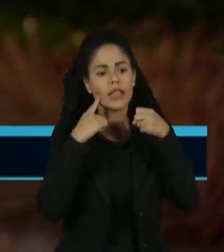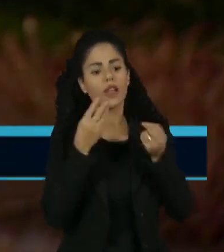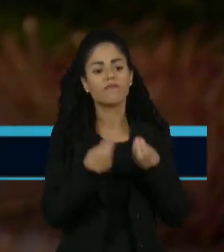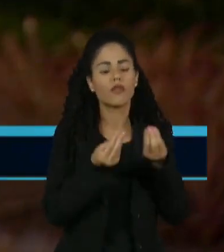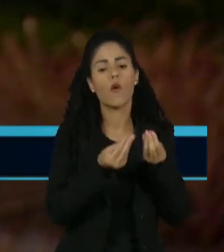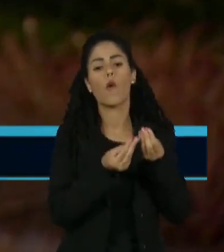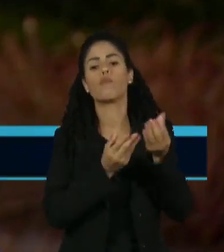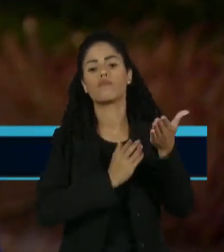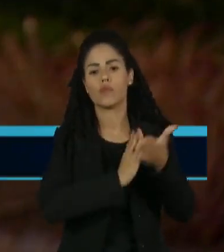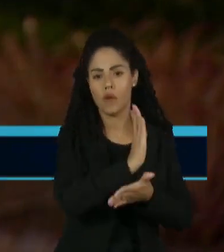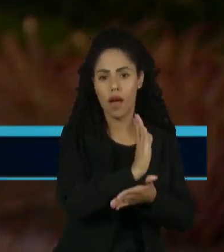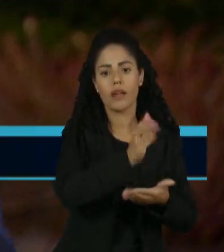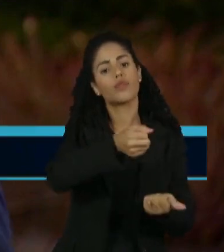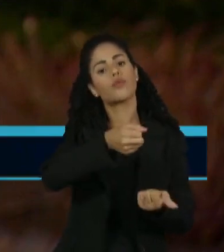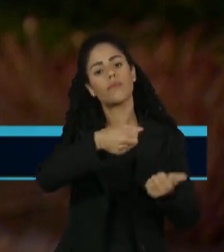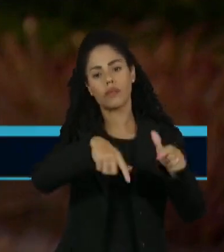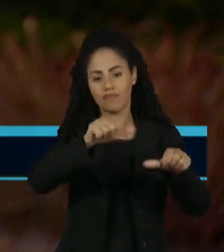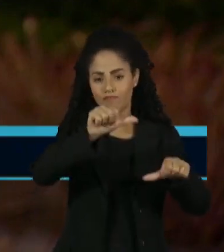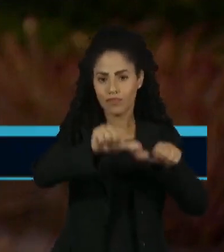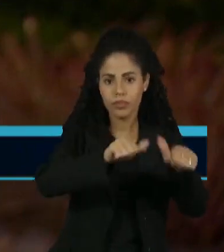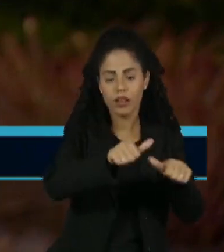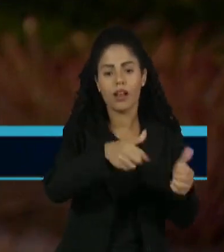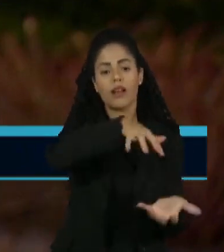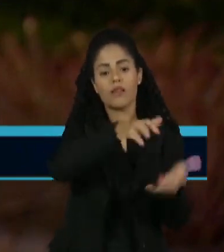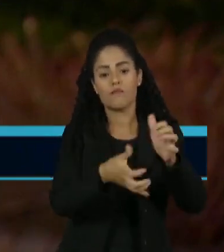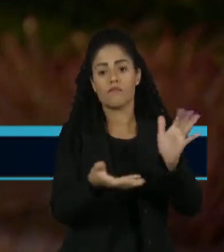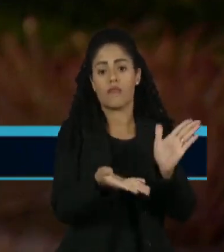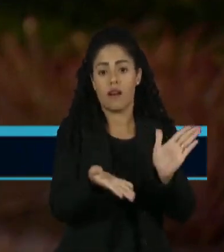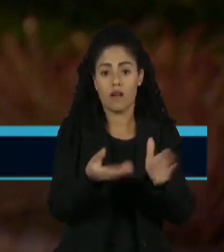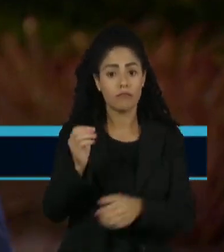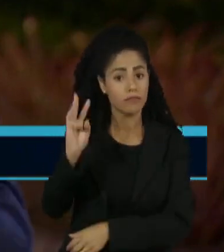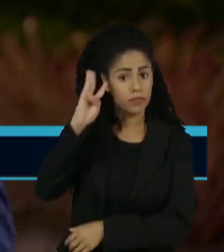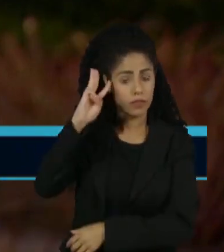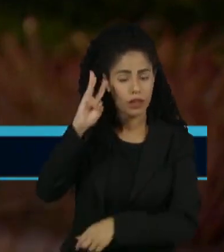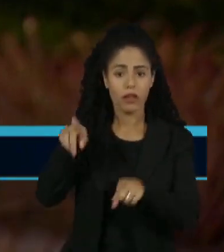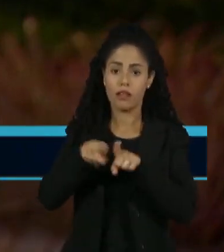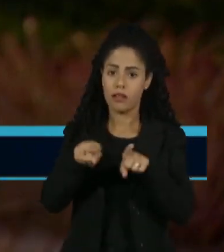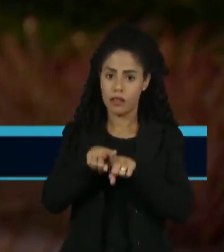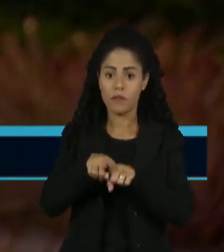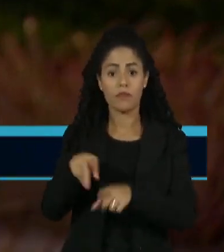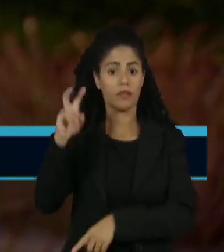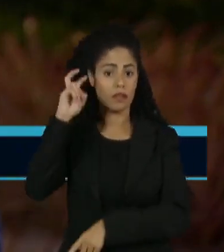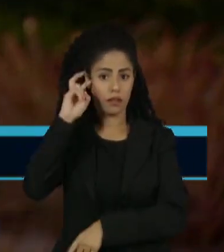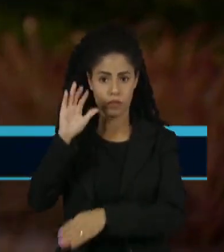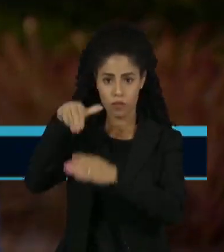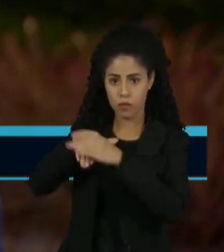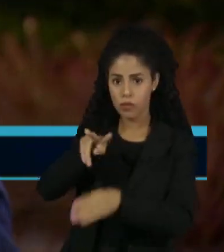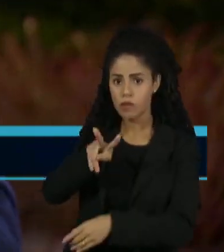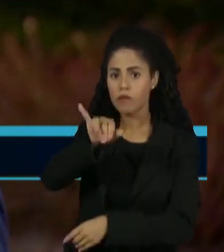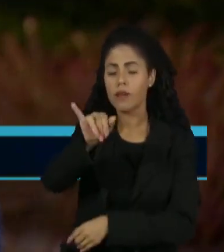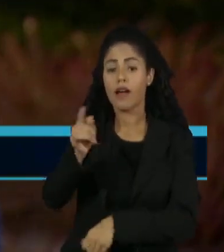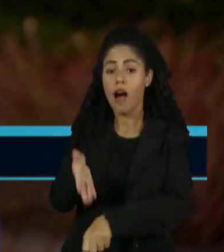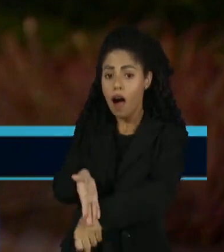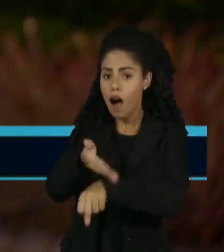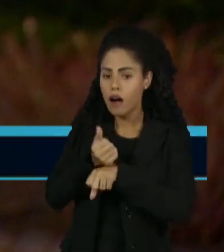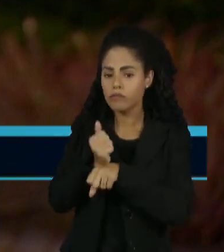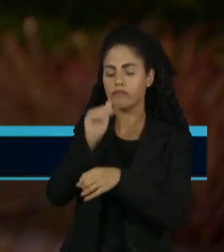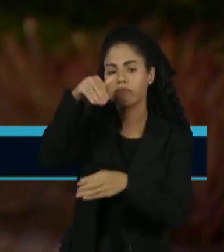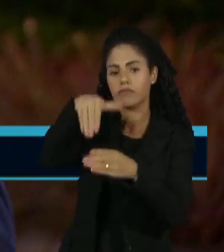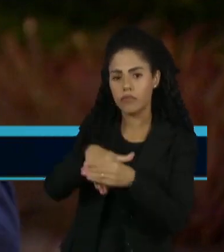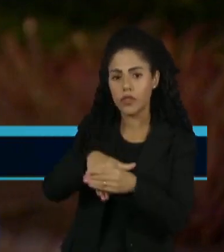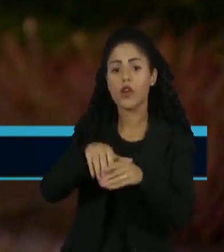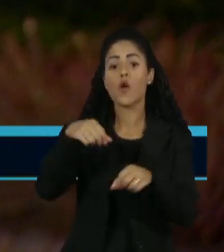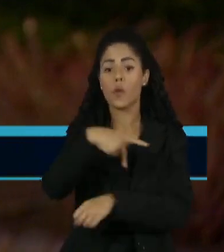reforma tributária, na Comissão de Constituição e Justiça nesta terça e no plenário na quinta-feira. Às vésperas da votação,